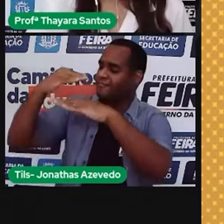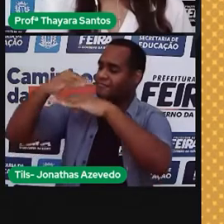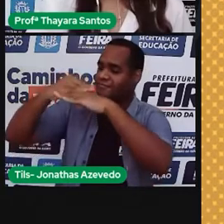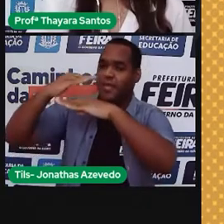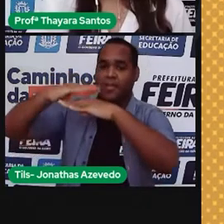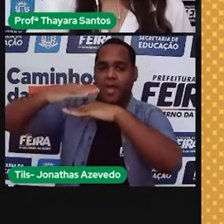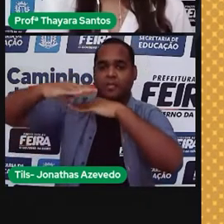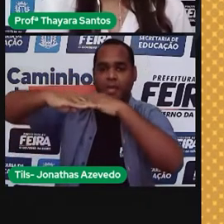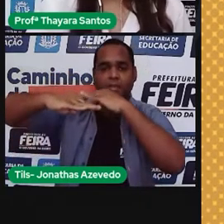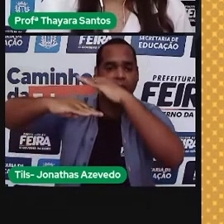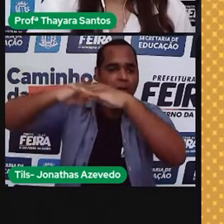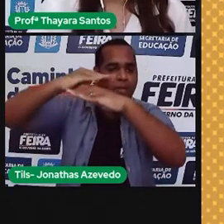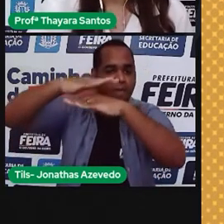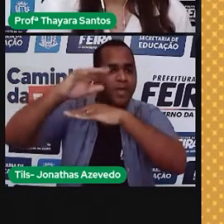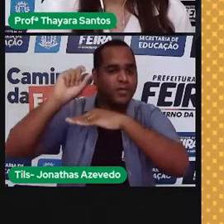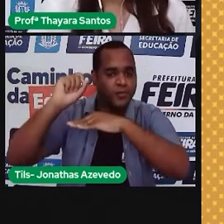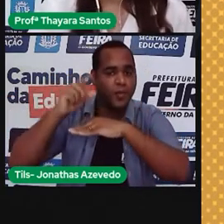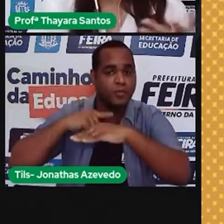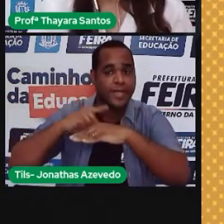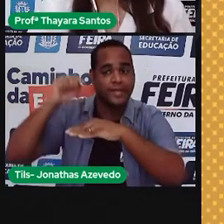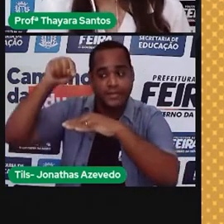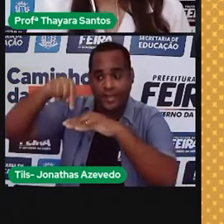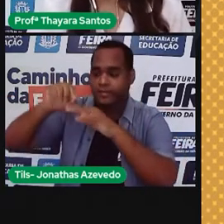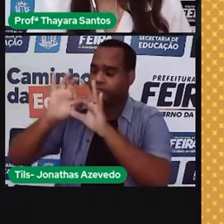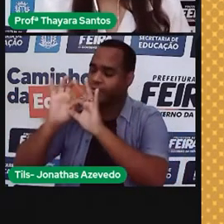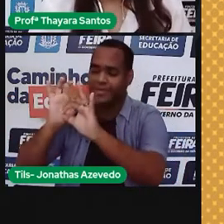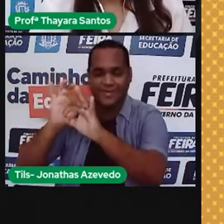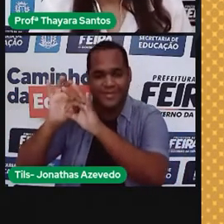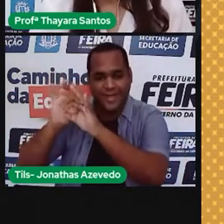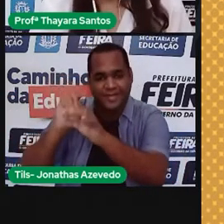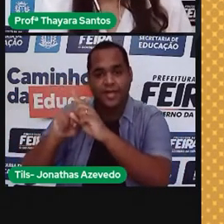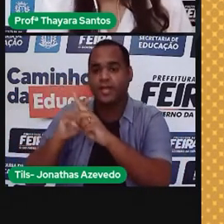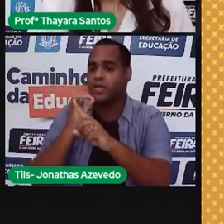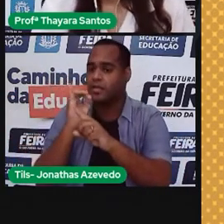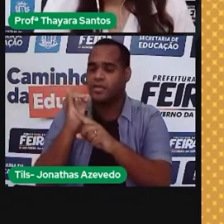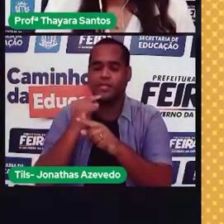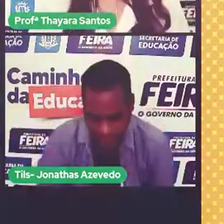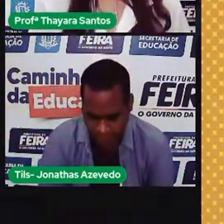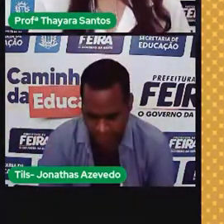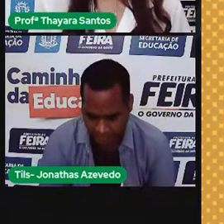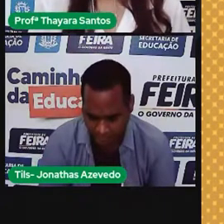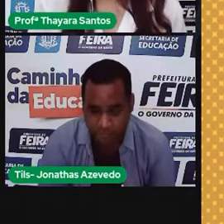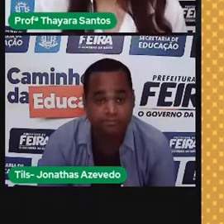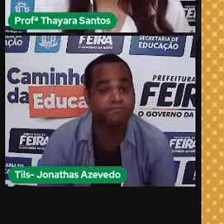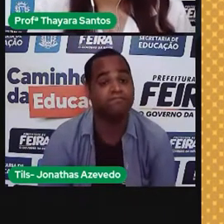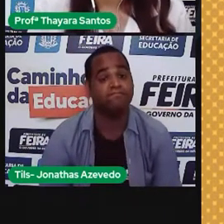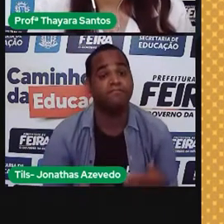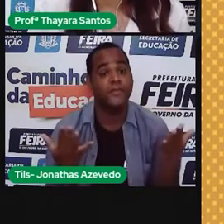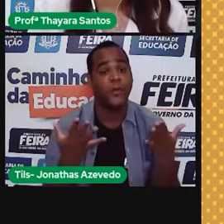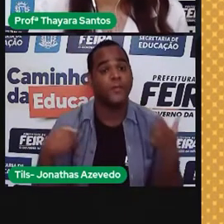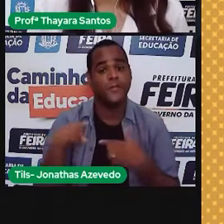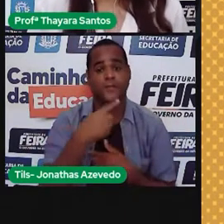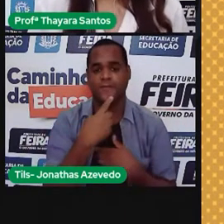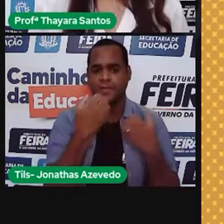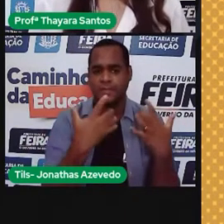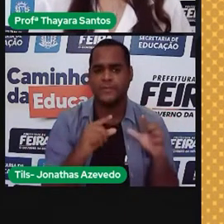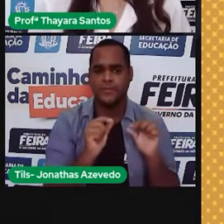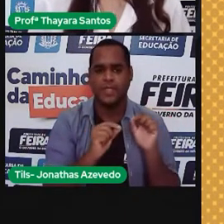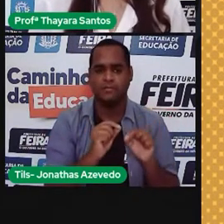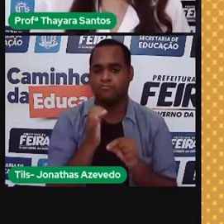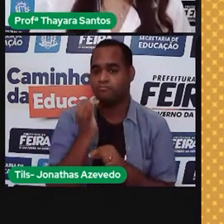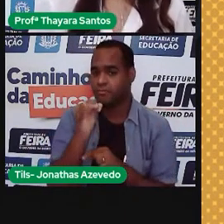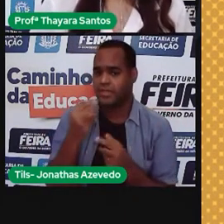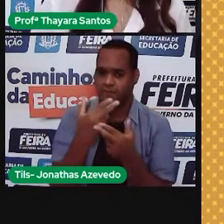Essas placas solares têm os reatores que vão transformá-la em energia elétrica. Agora a gente vai falar sobre as fontes de